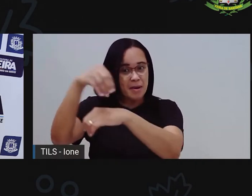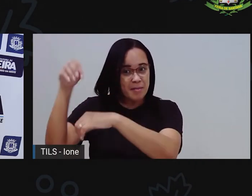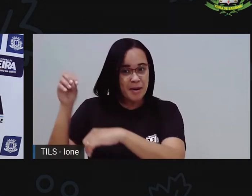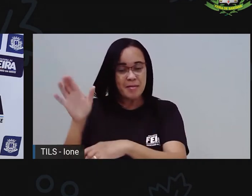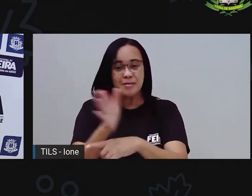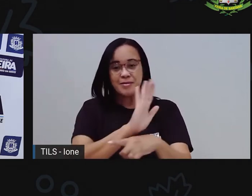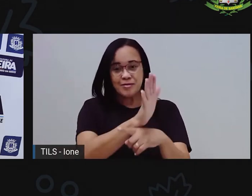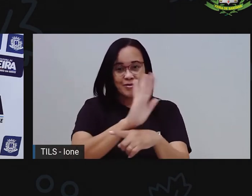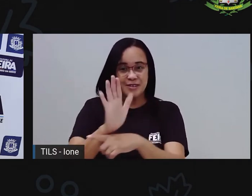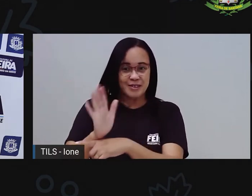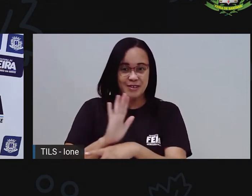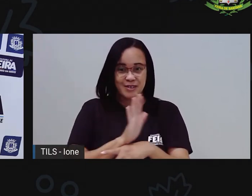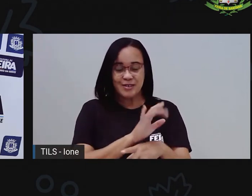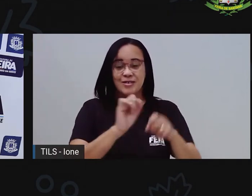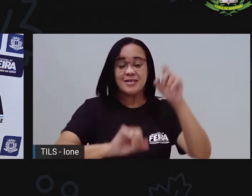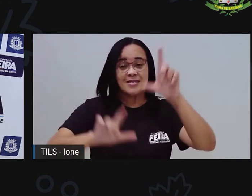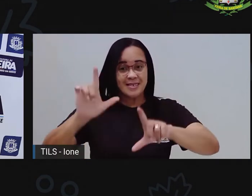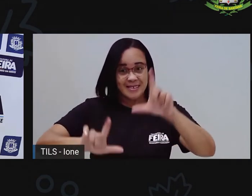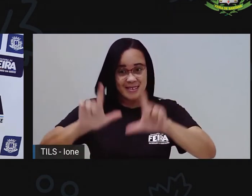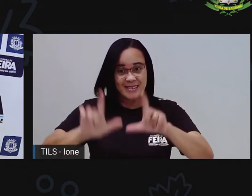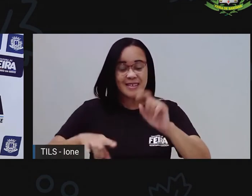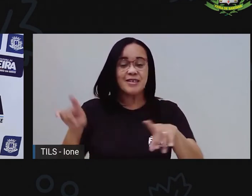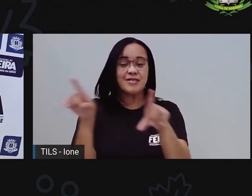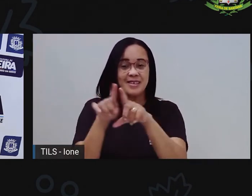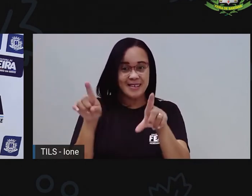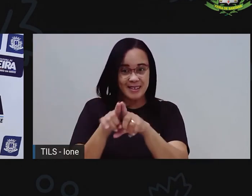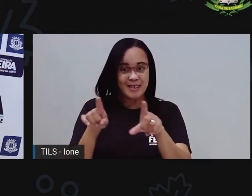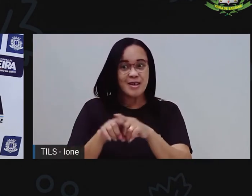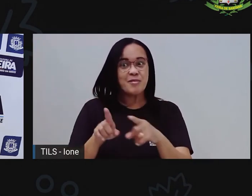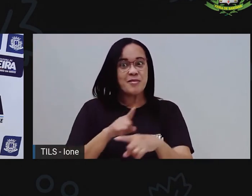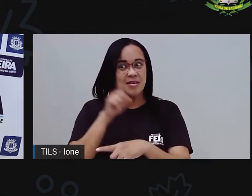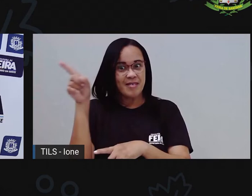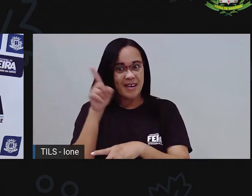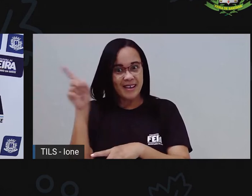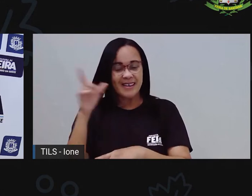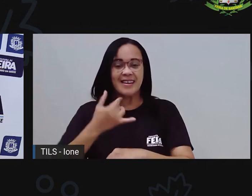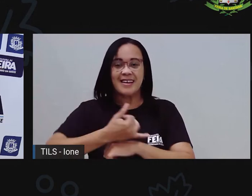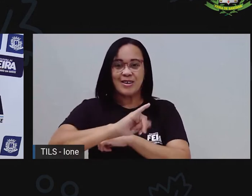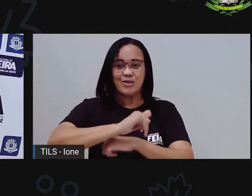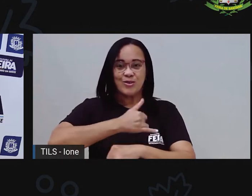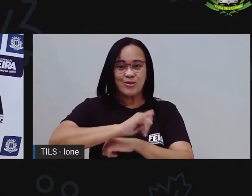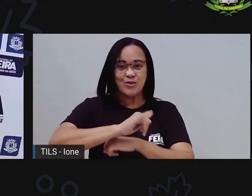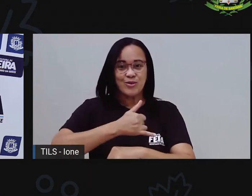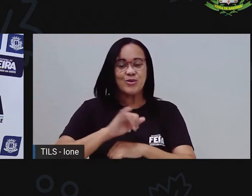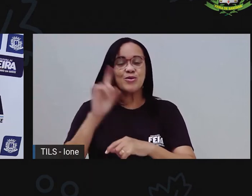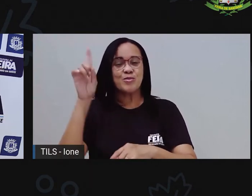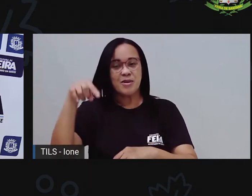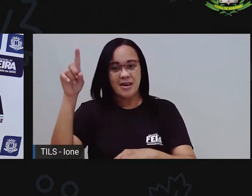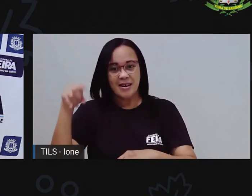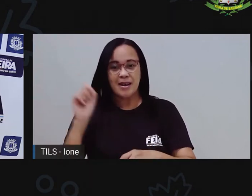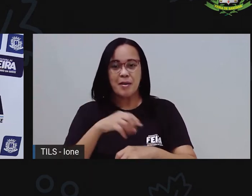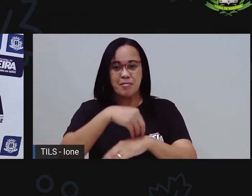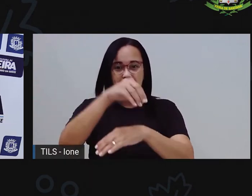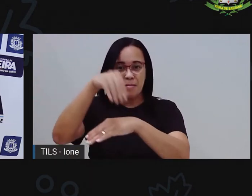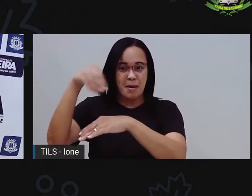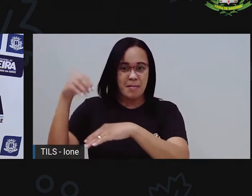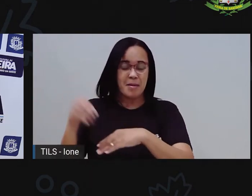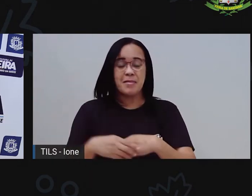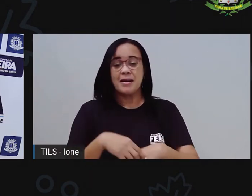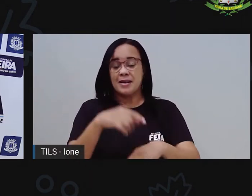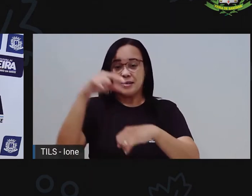quem tá aí na TV, obviamente, vai lá também e vai fazer a mesma coisa. Curtir, comentar e compartilhar.